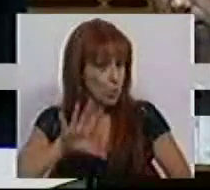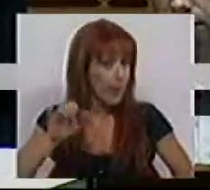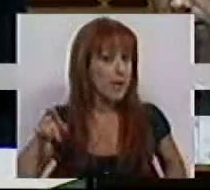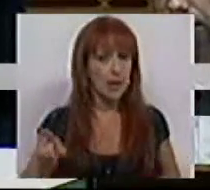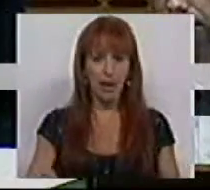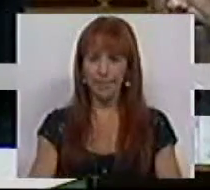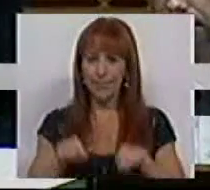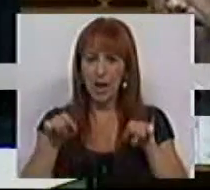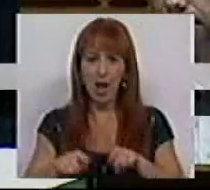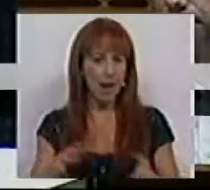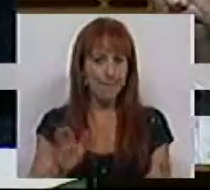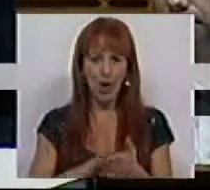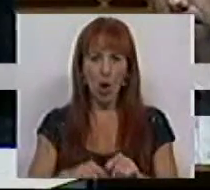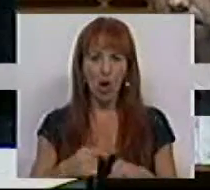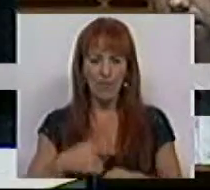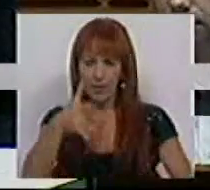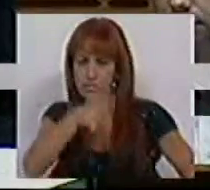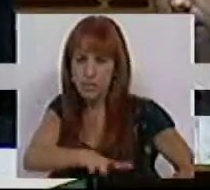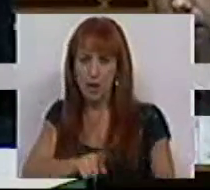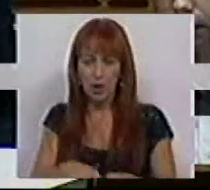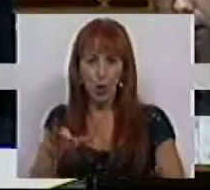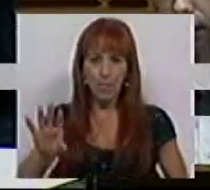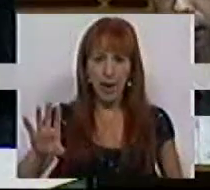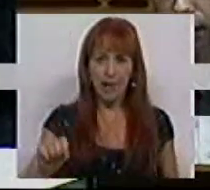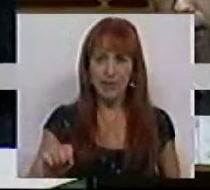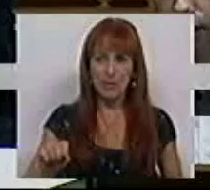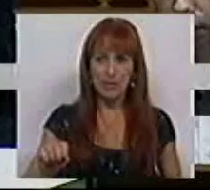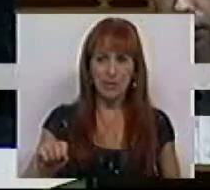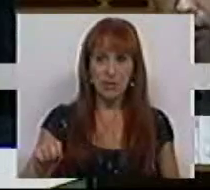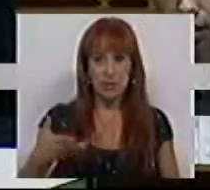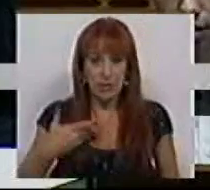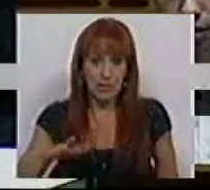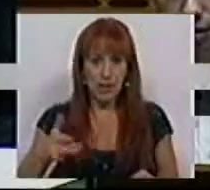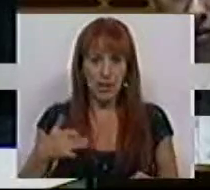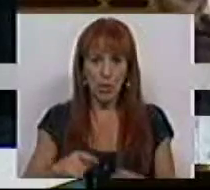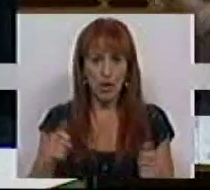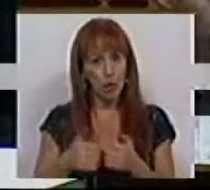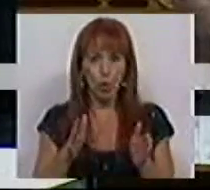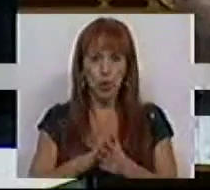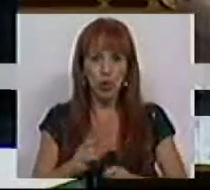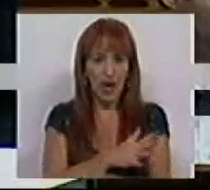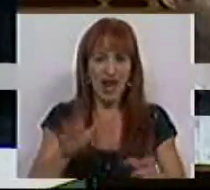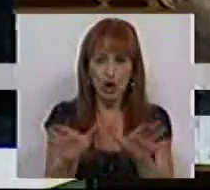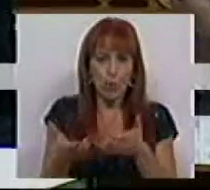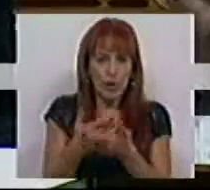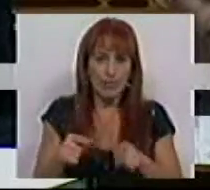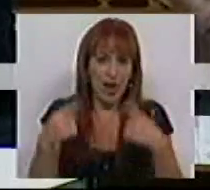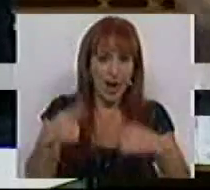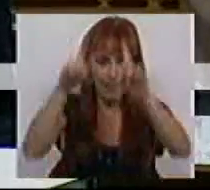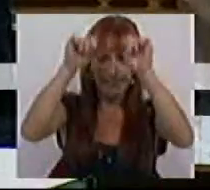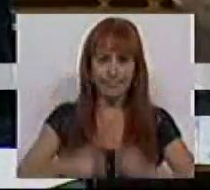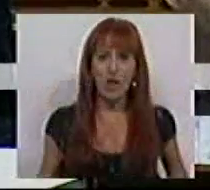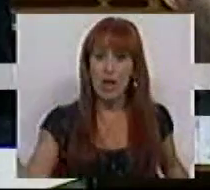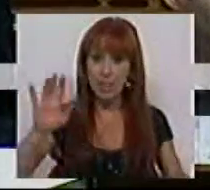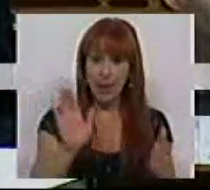país. É a prova do preconceito do PS e do CDS, contudo o que não são grandes grupos económicos.